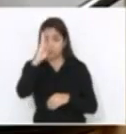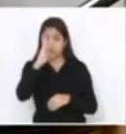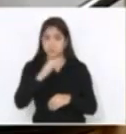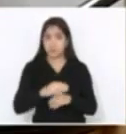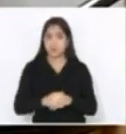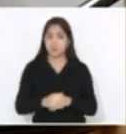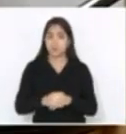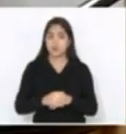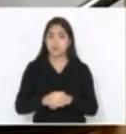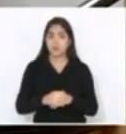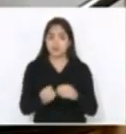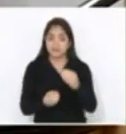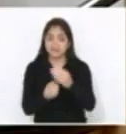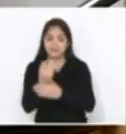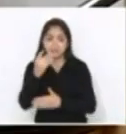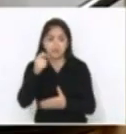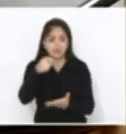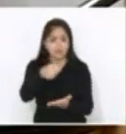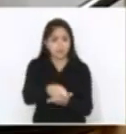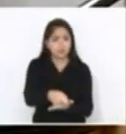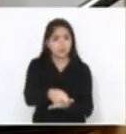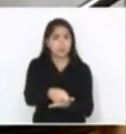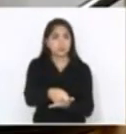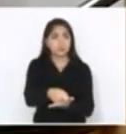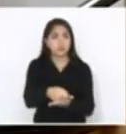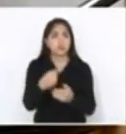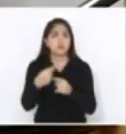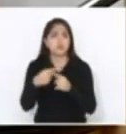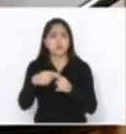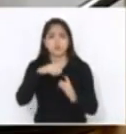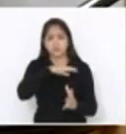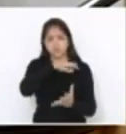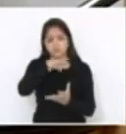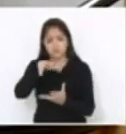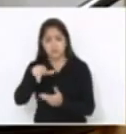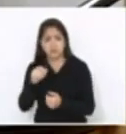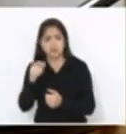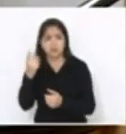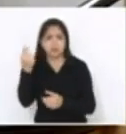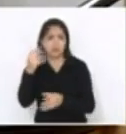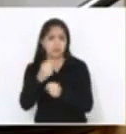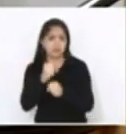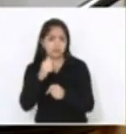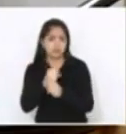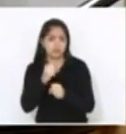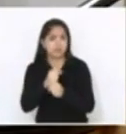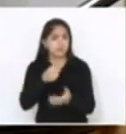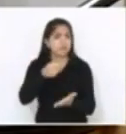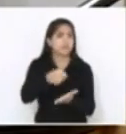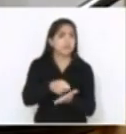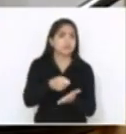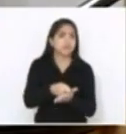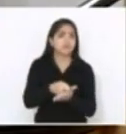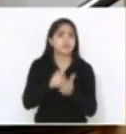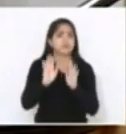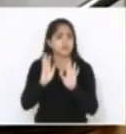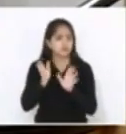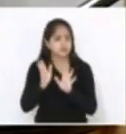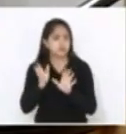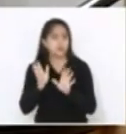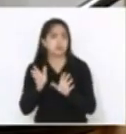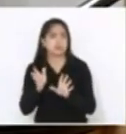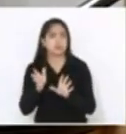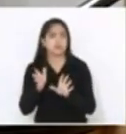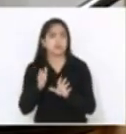coisa impositiva, porque o orçamento no mundo inteiro já é impositivo. Falar em orçamento impositivo é quase um